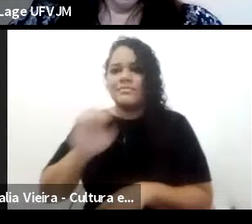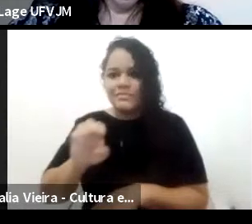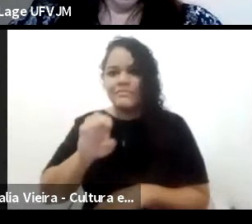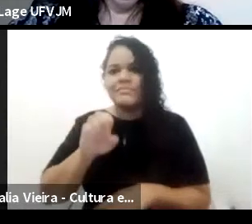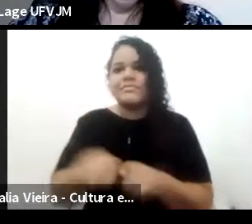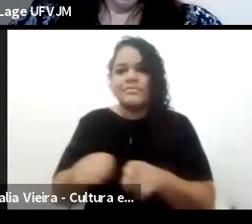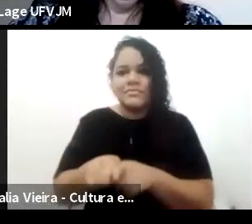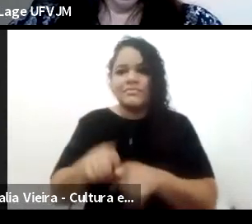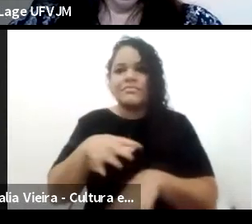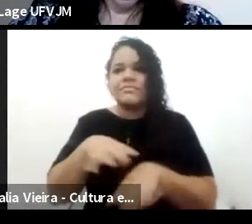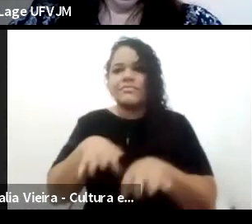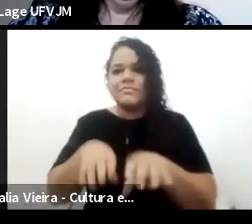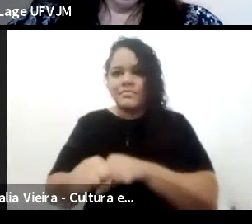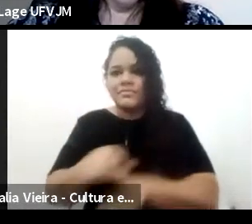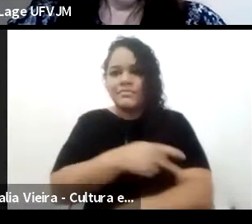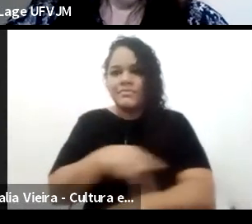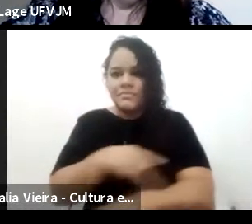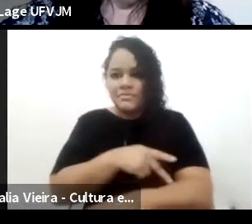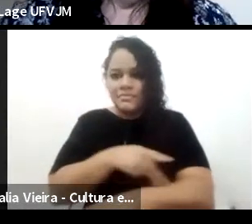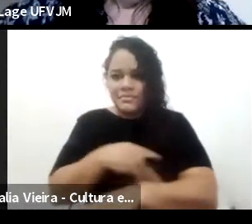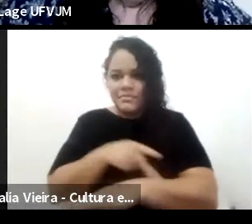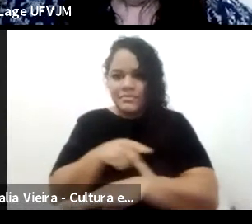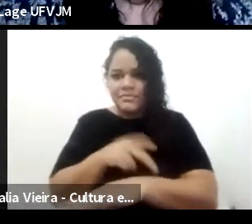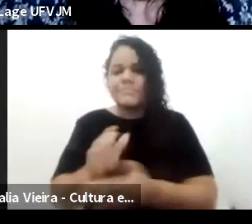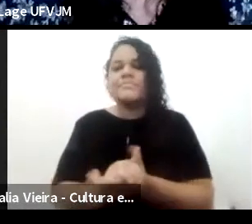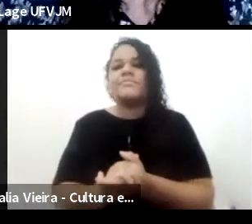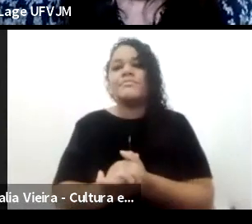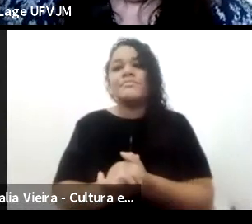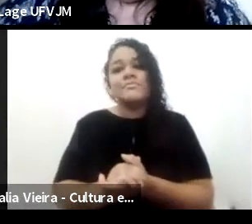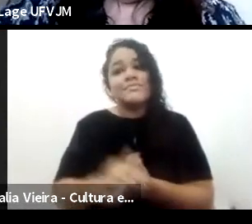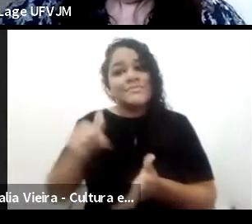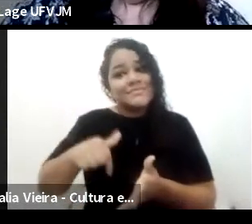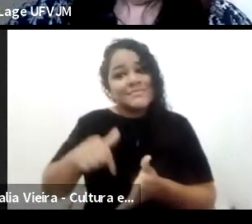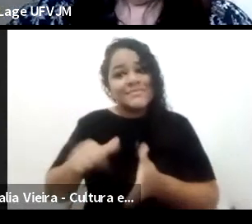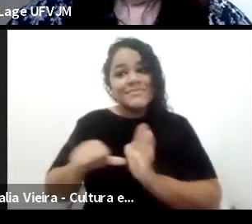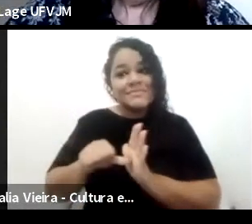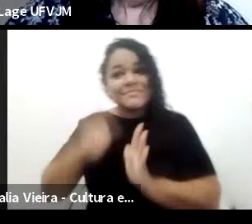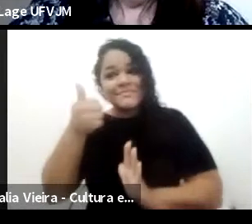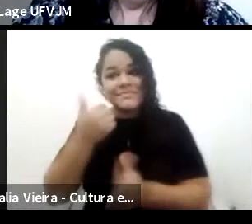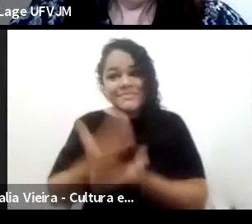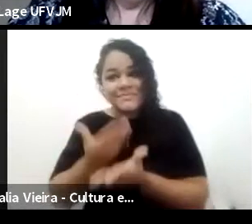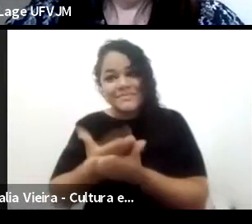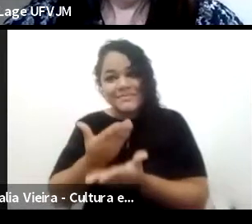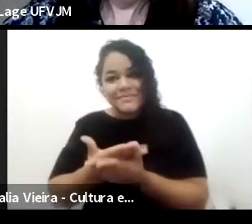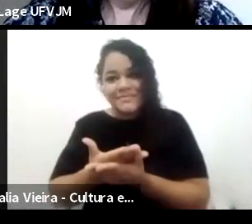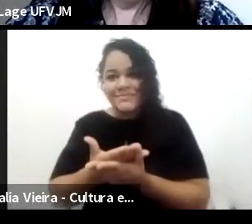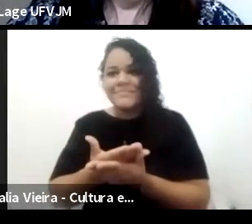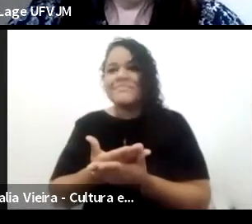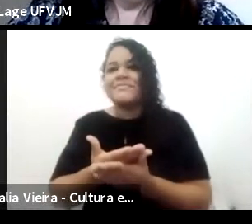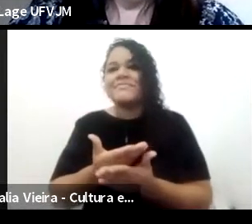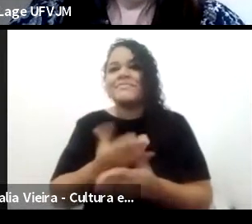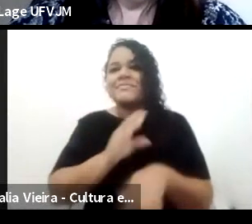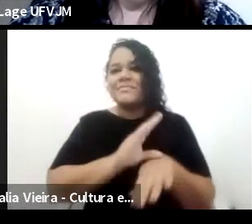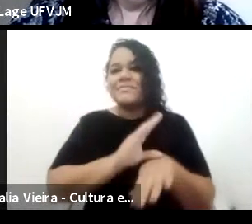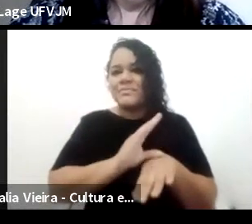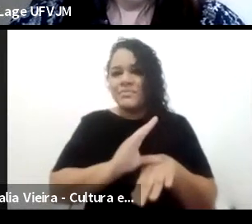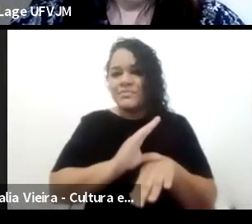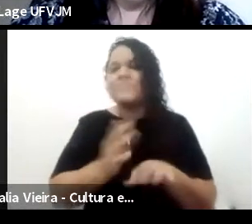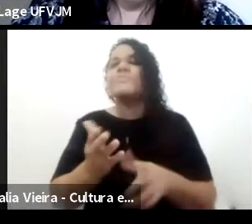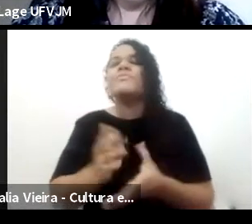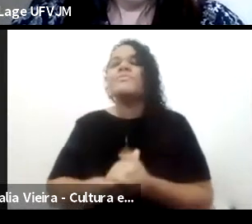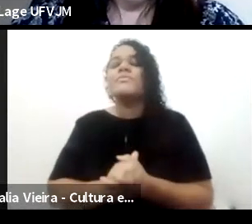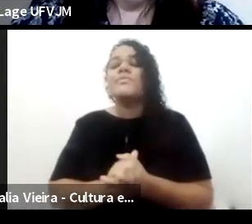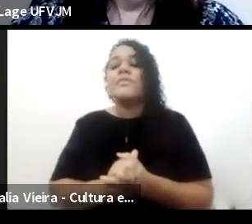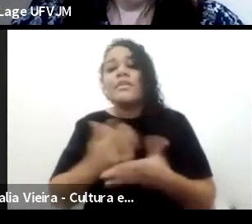e a gente, nessa primeira aula da disciplina, a gente vai buscar entender o processo de